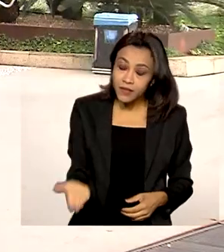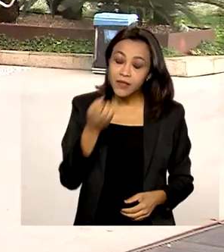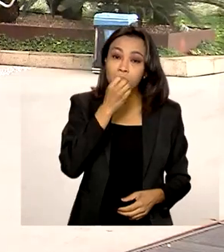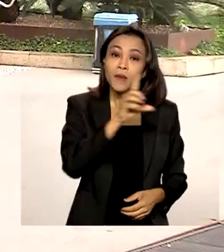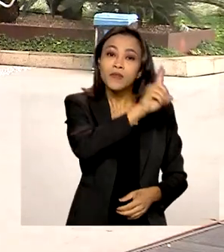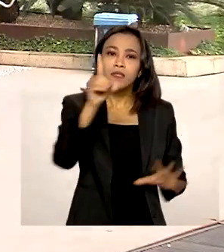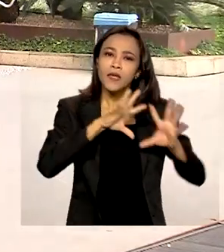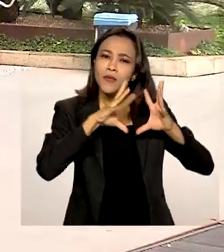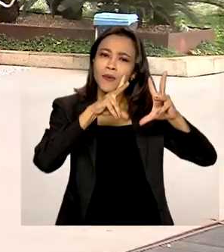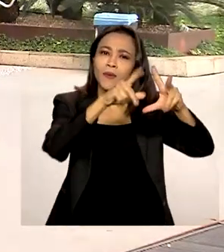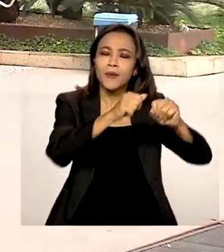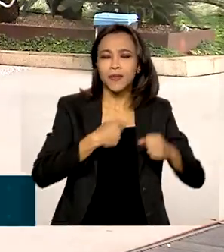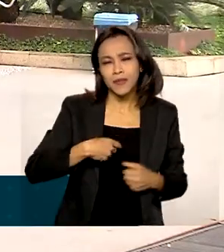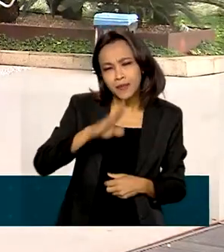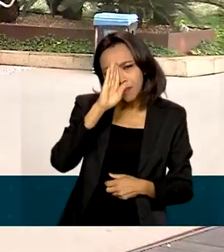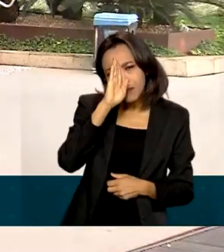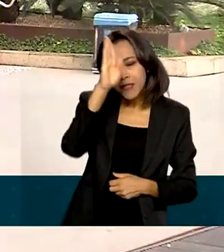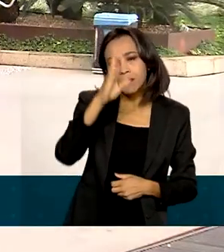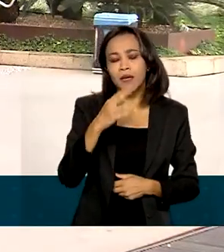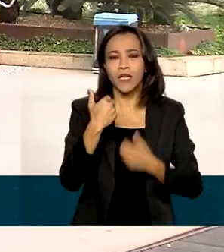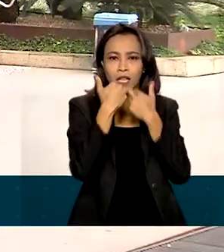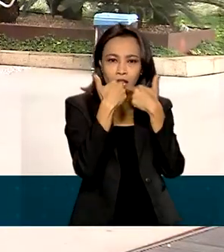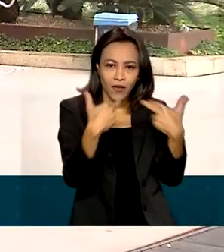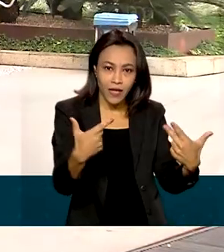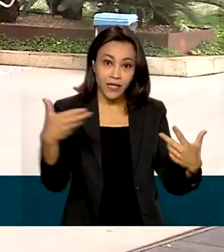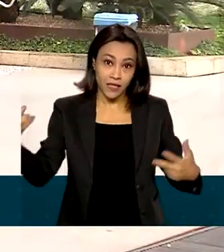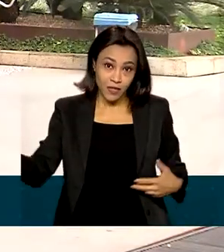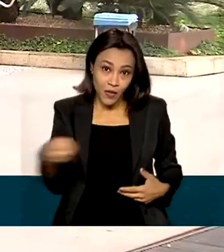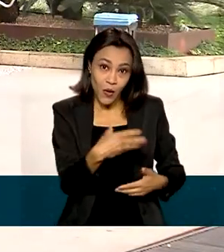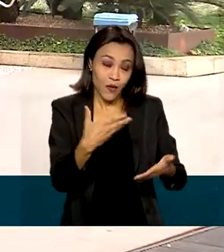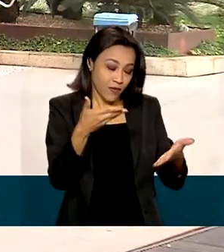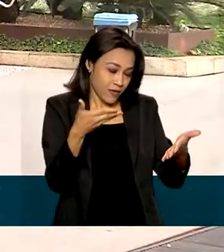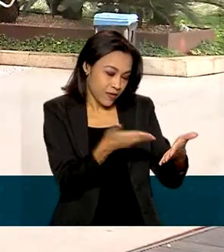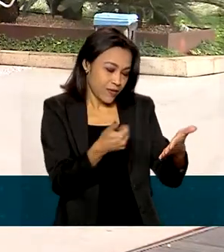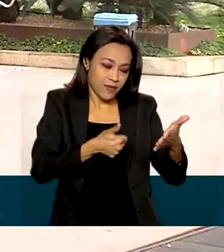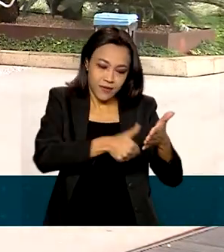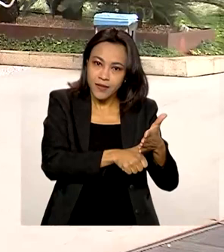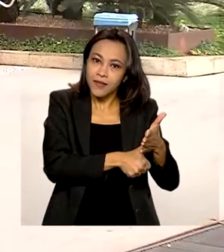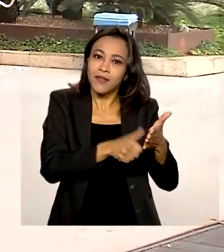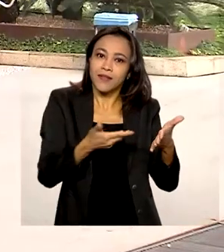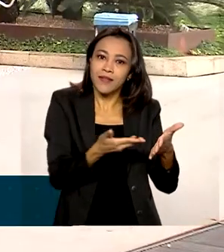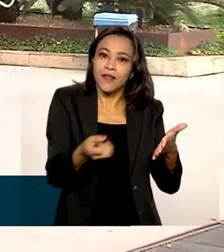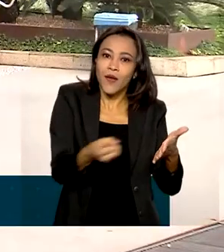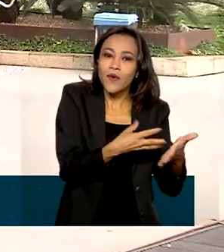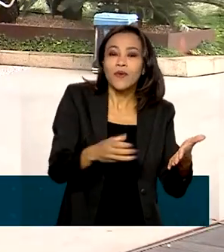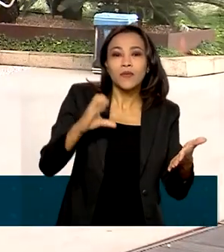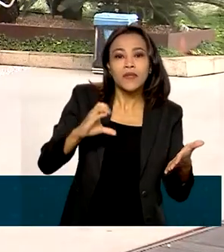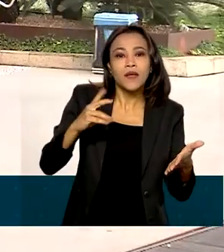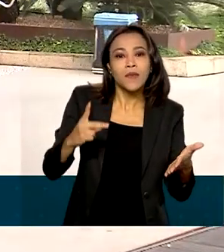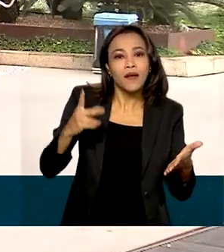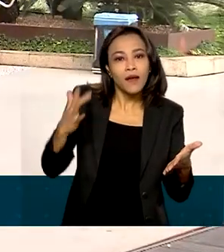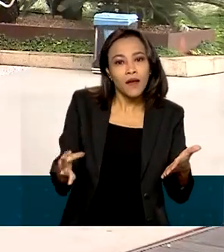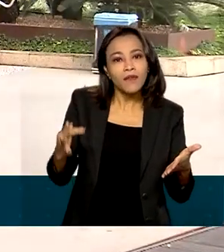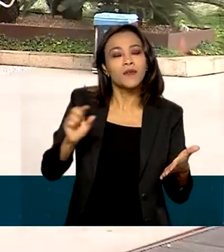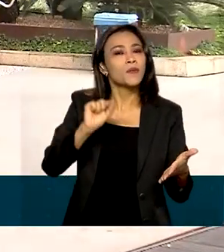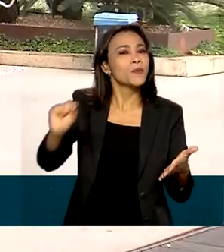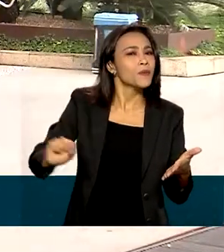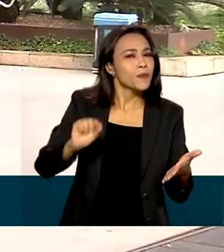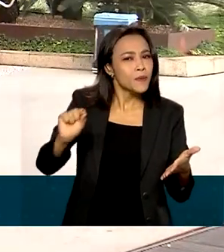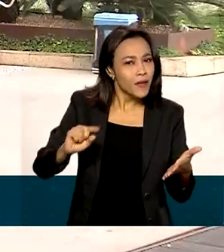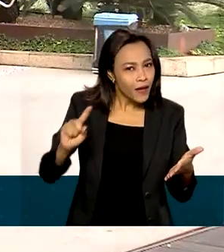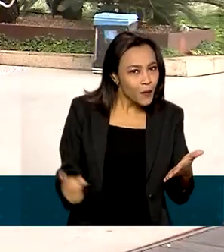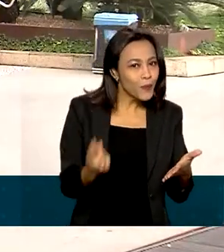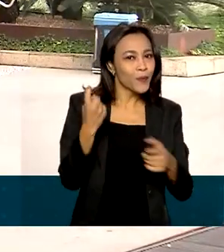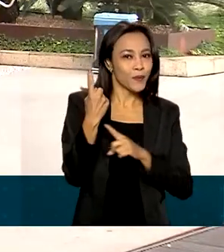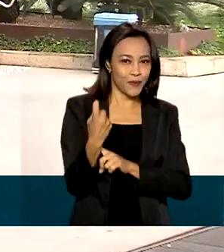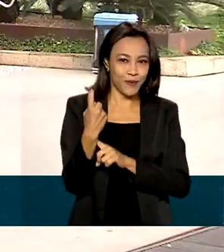Olha, uma das principais novidades dessa nova carteira de identidade é que com ela o CPF passa a ser o único